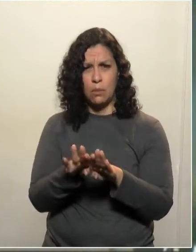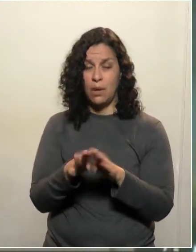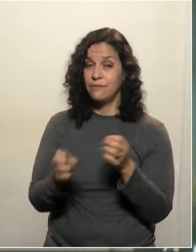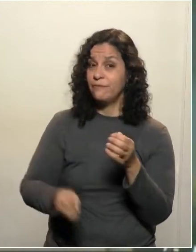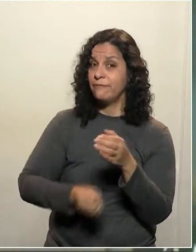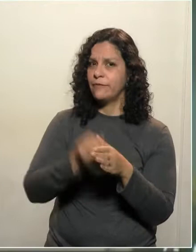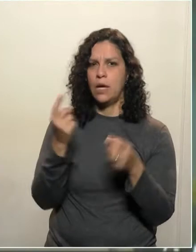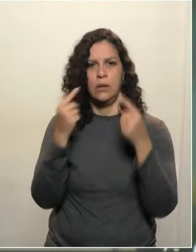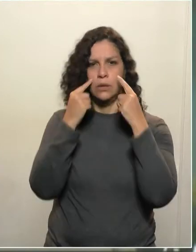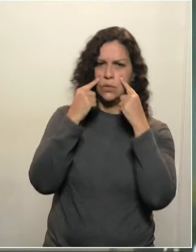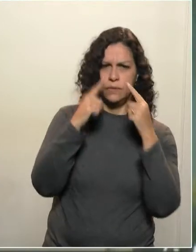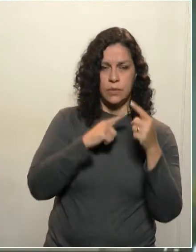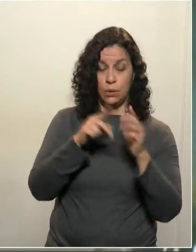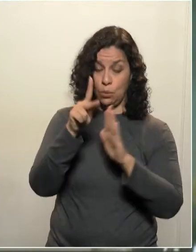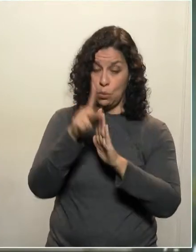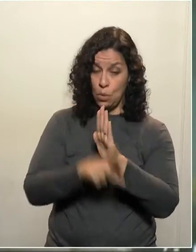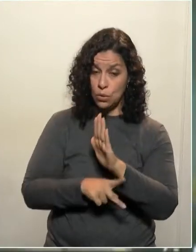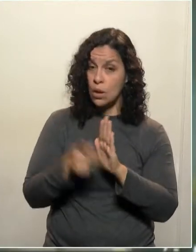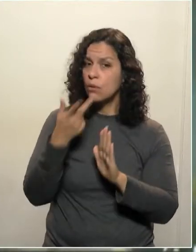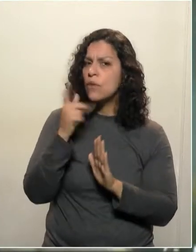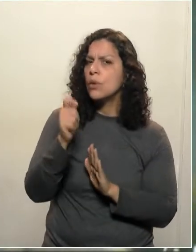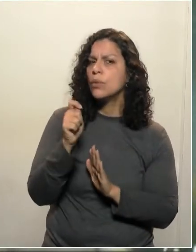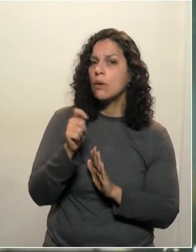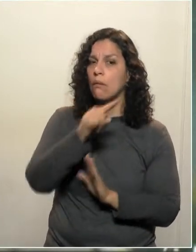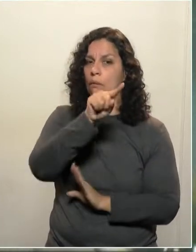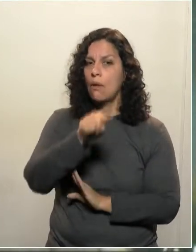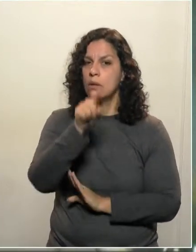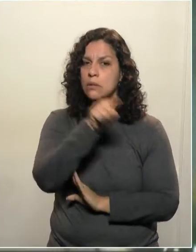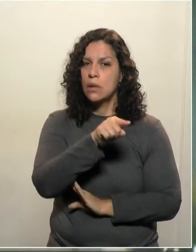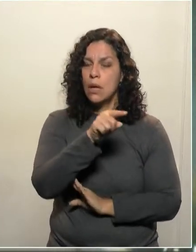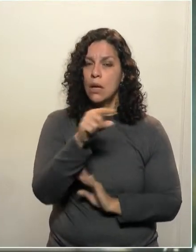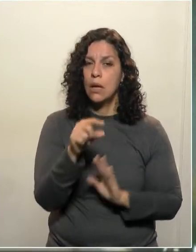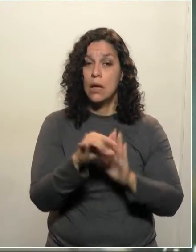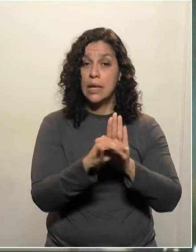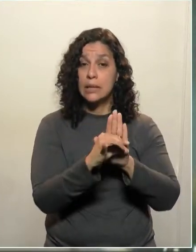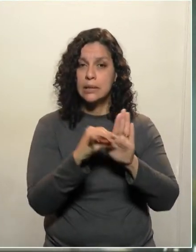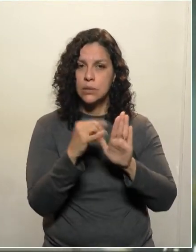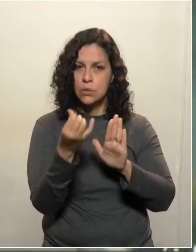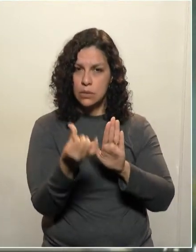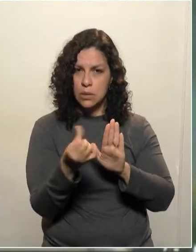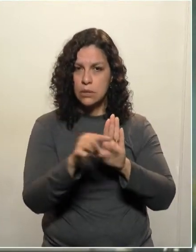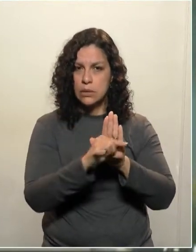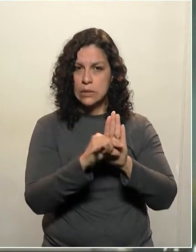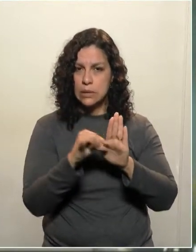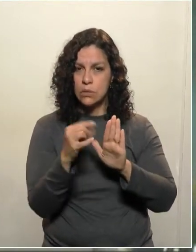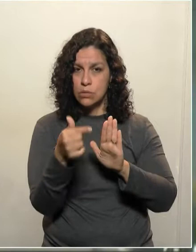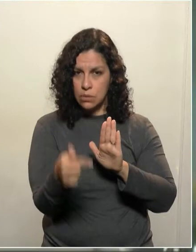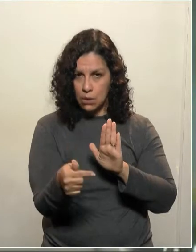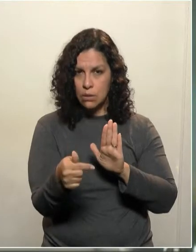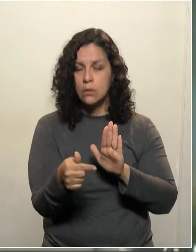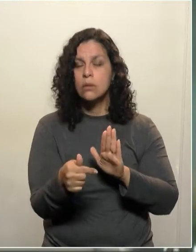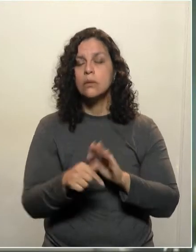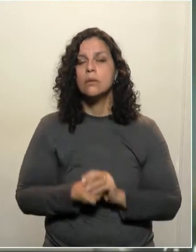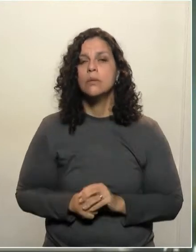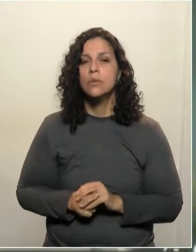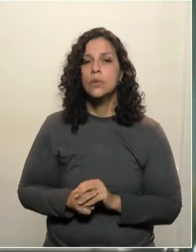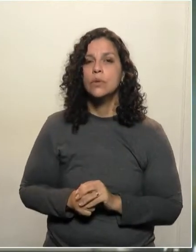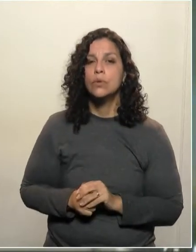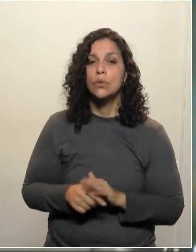dúvidas, inclusive, porque o projeto em si revoga os incisos 6º e 7º do